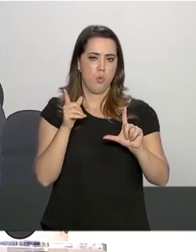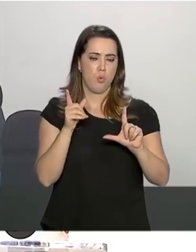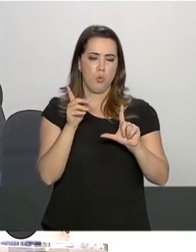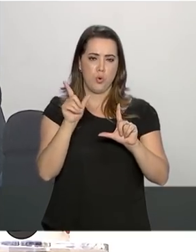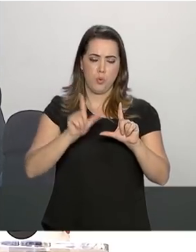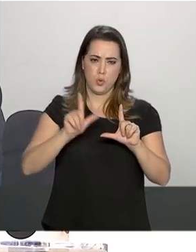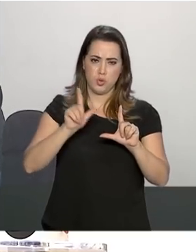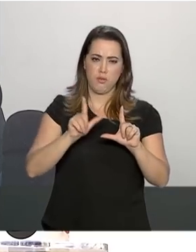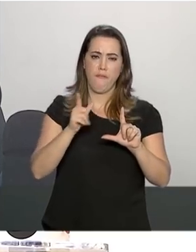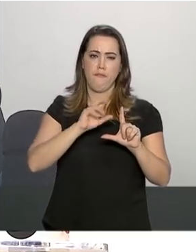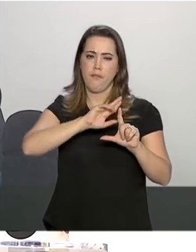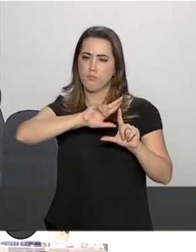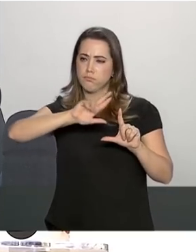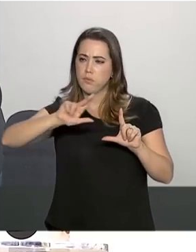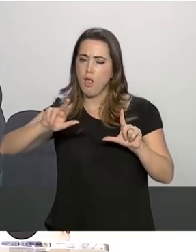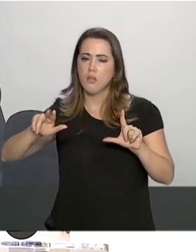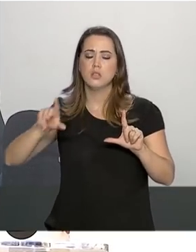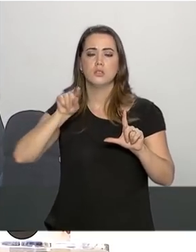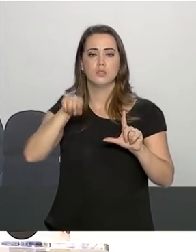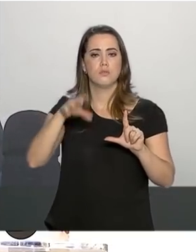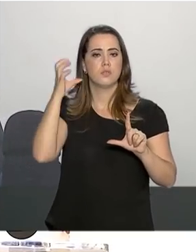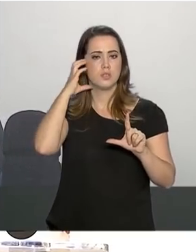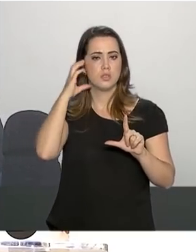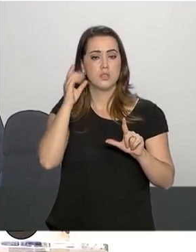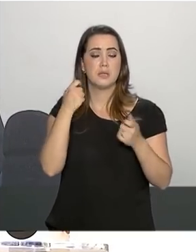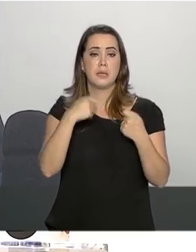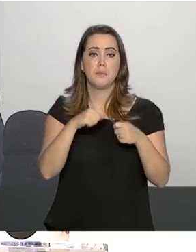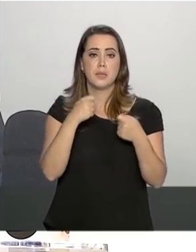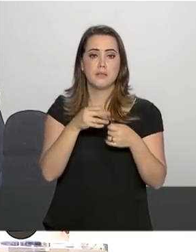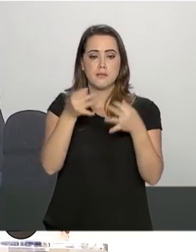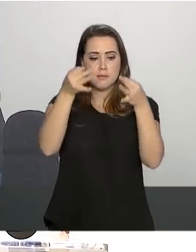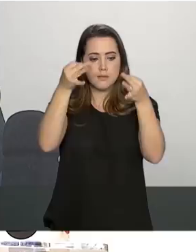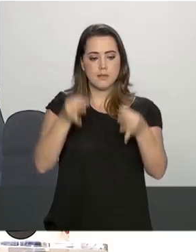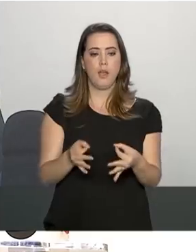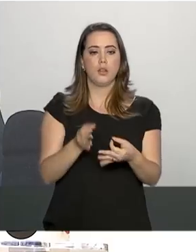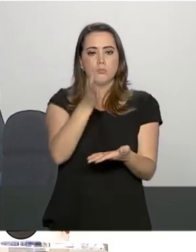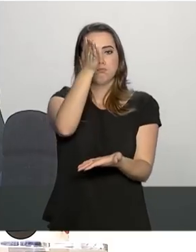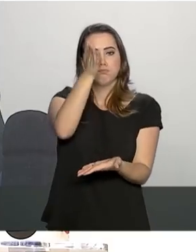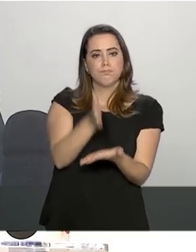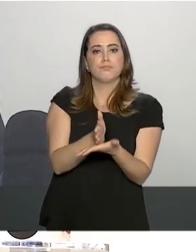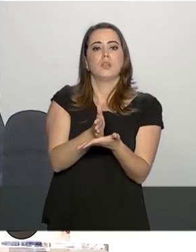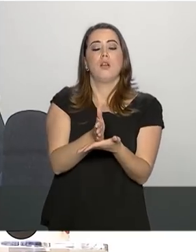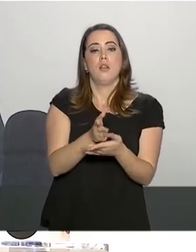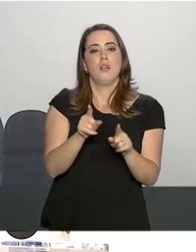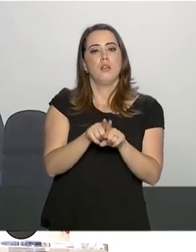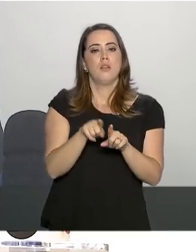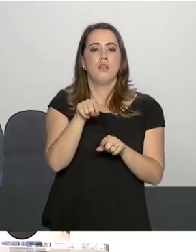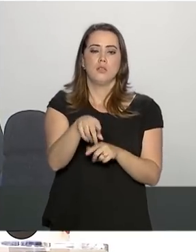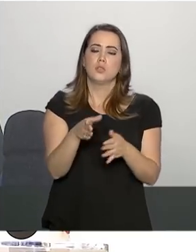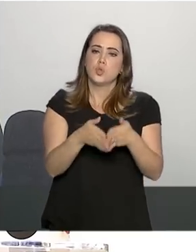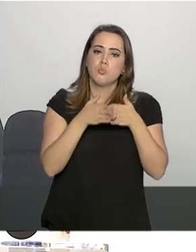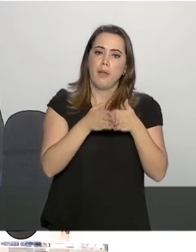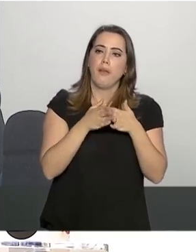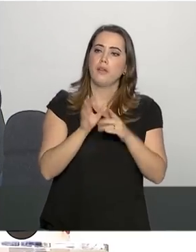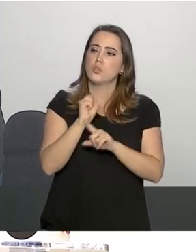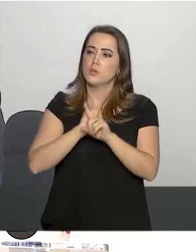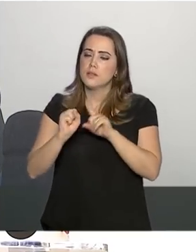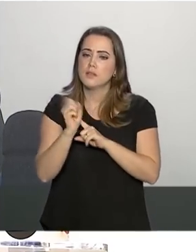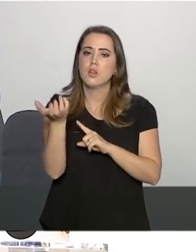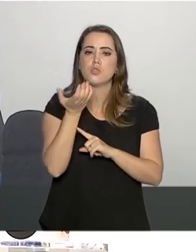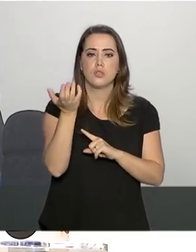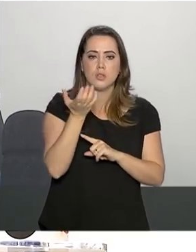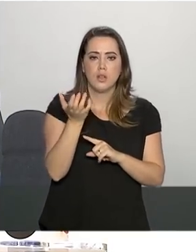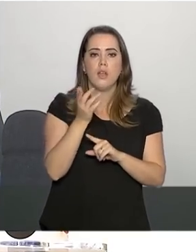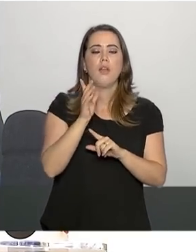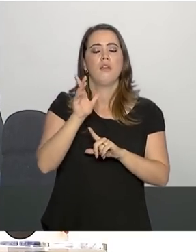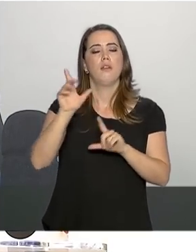como ele entende que deva ser. Aliás, eu acho que a sociedade, de uma maneira geral, advoga que a imprensa seja imparcial e que ela